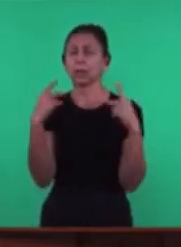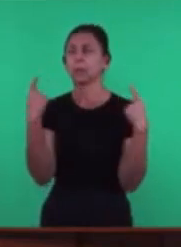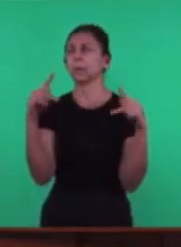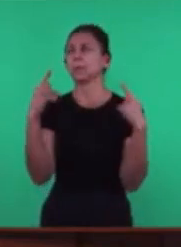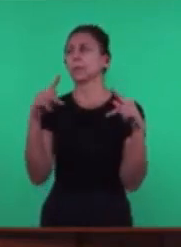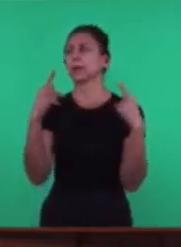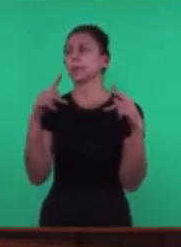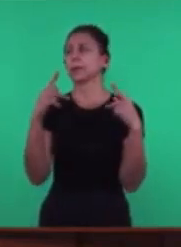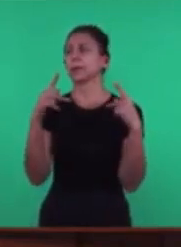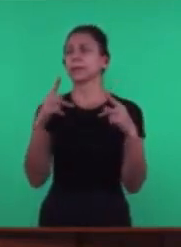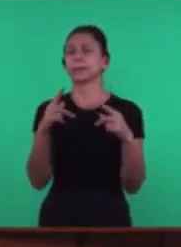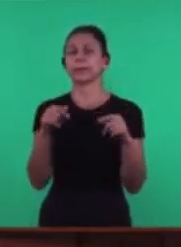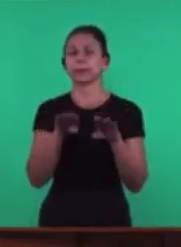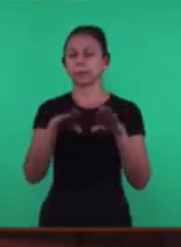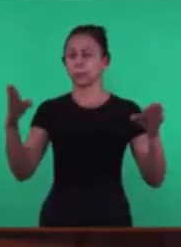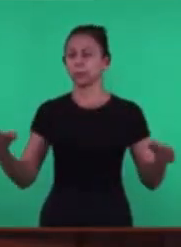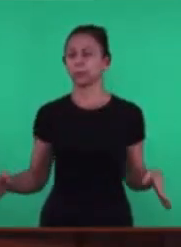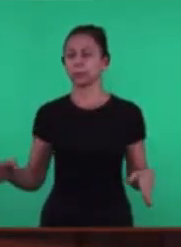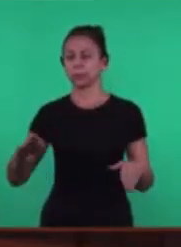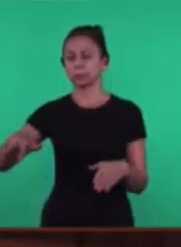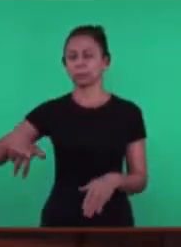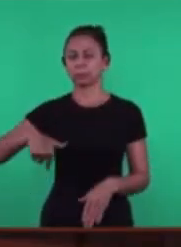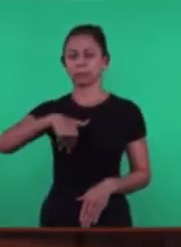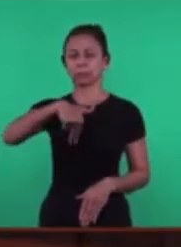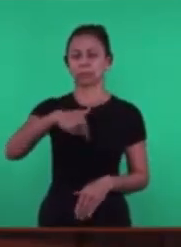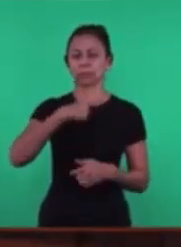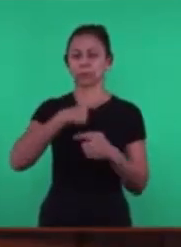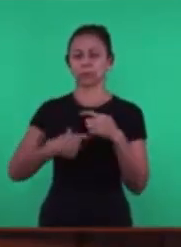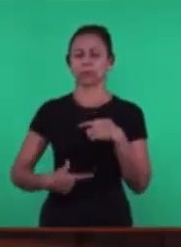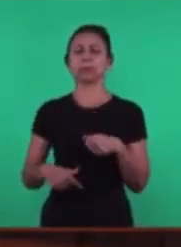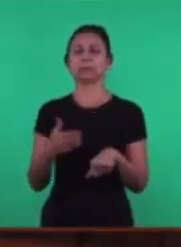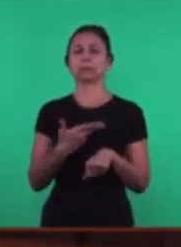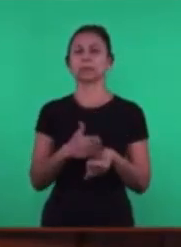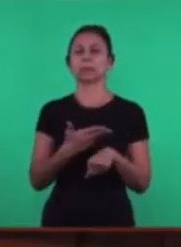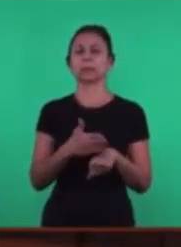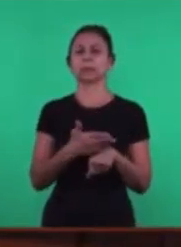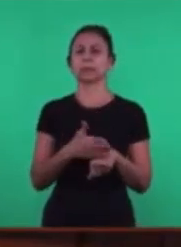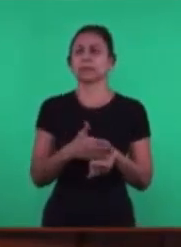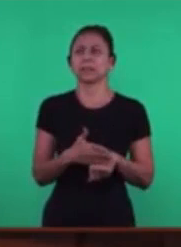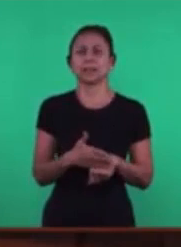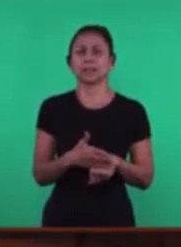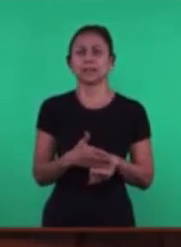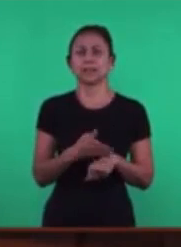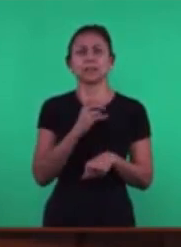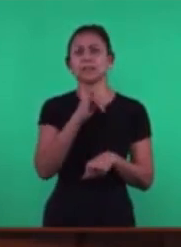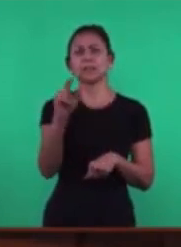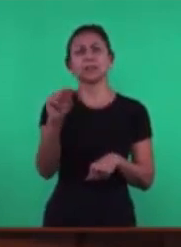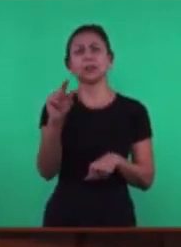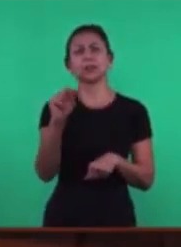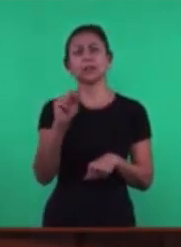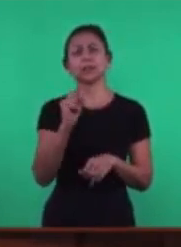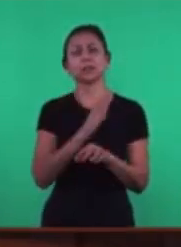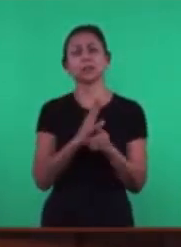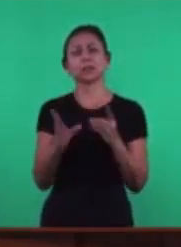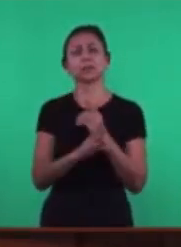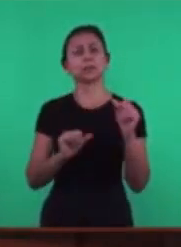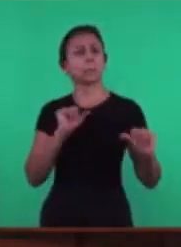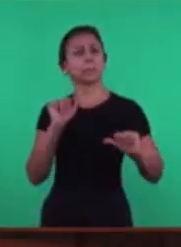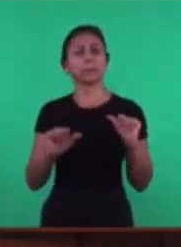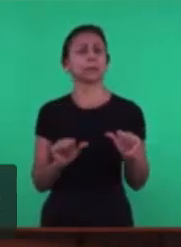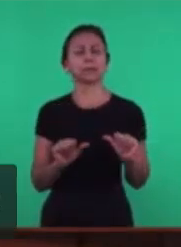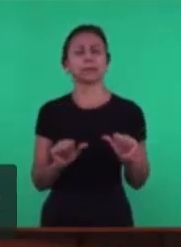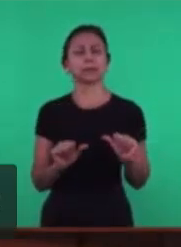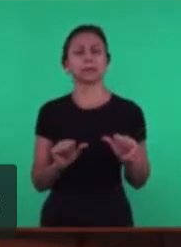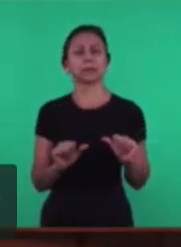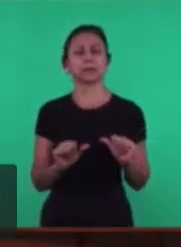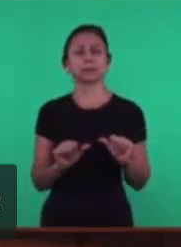pessoas Para treinar Treinar o que? Treinar o que? Dizer o que? Nós temos Os cultos Tem que mudar Quando